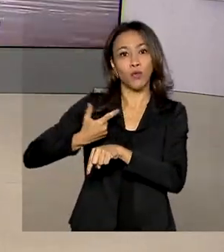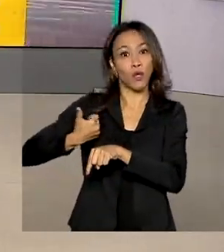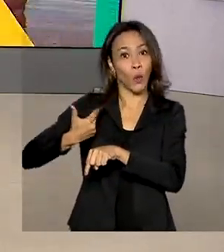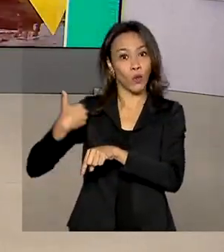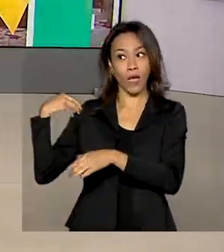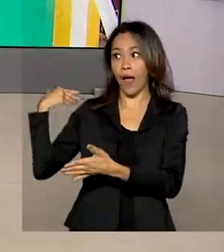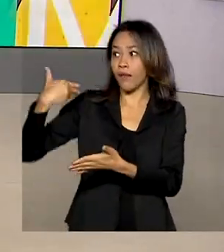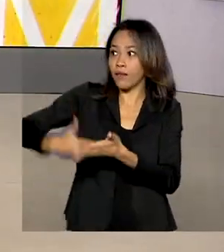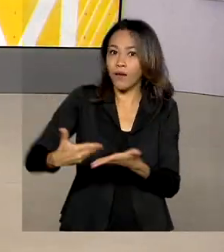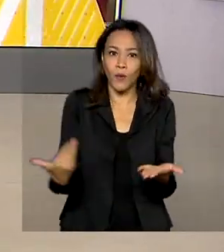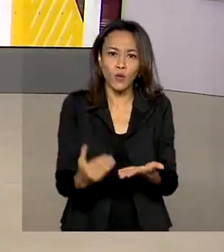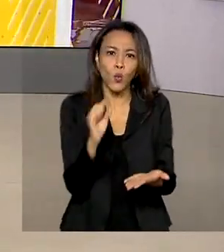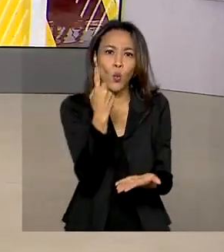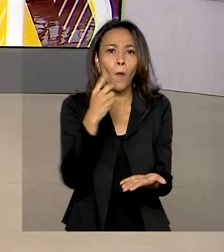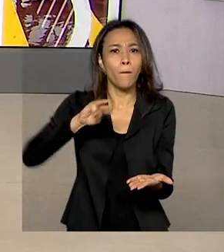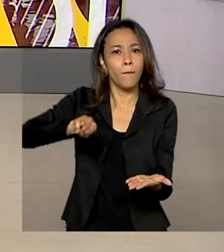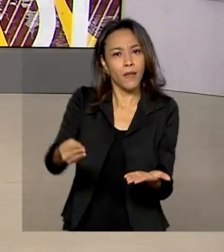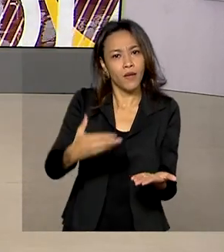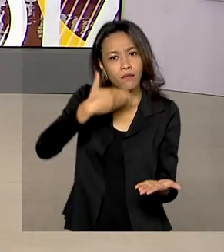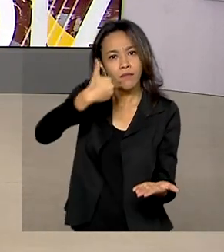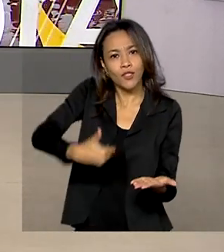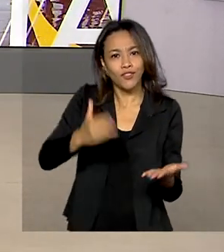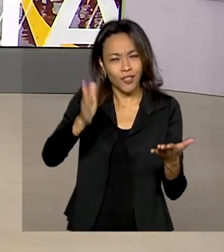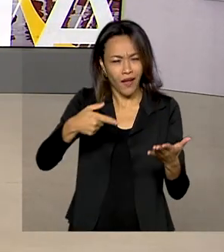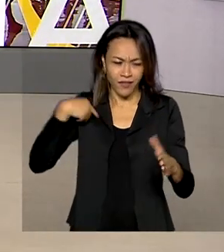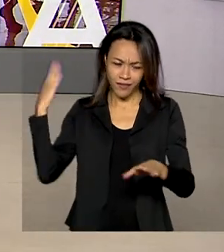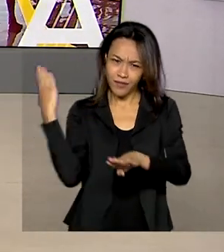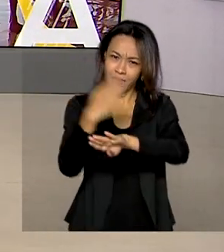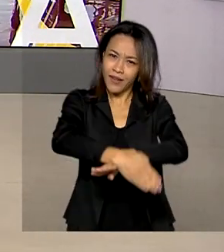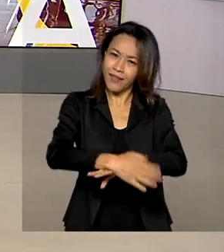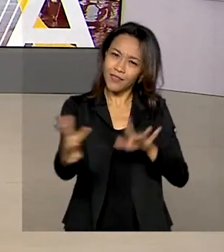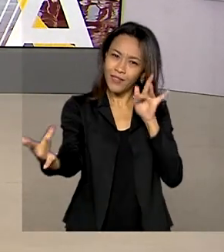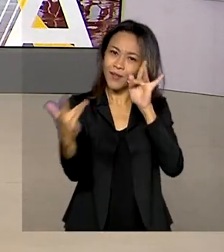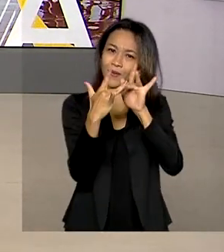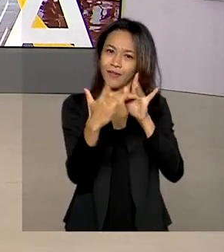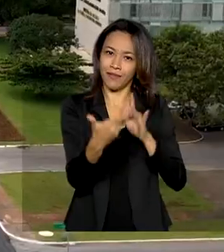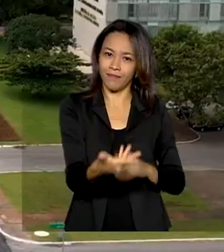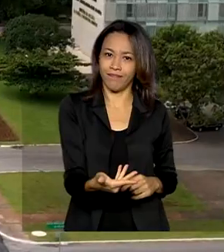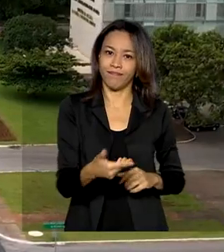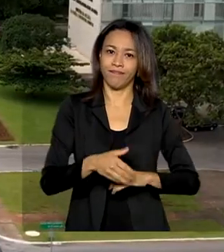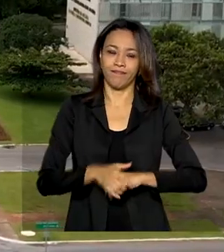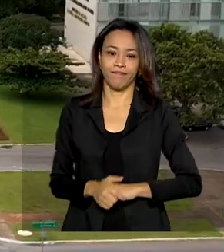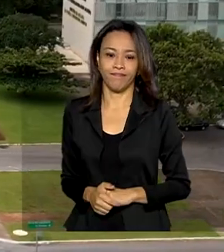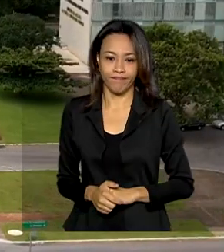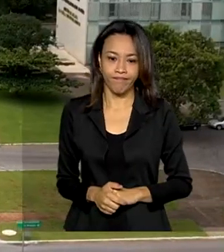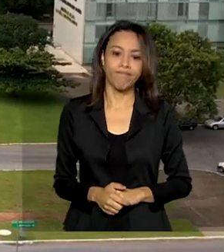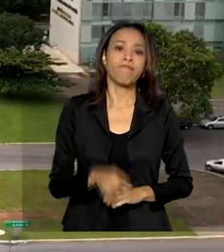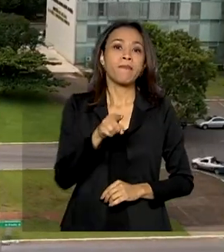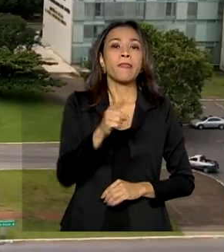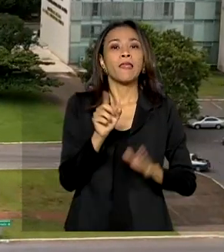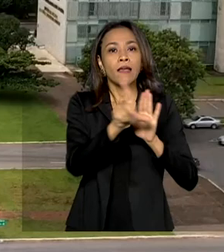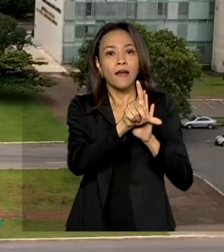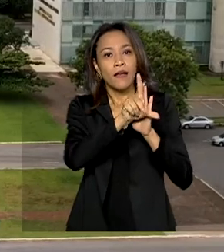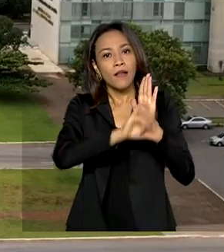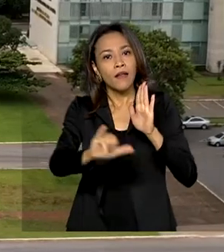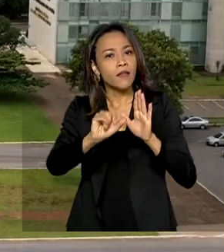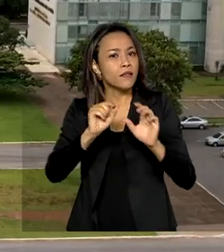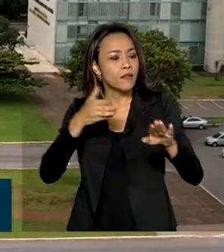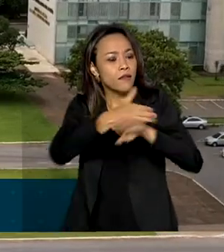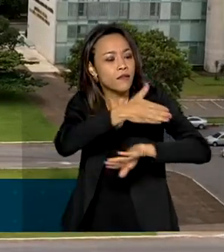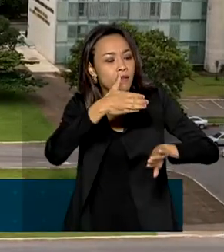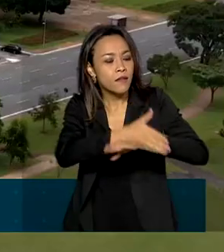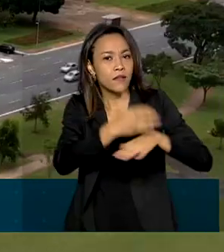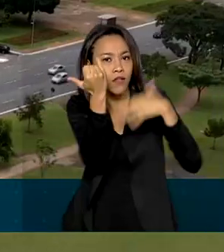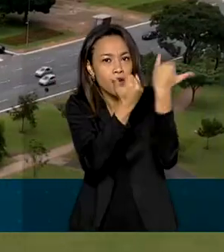solicitações foram feitas. É um canal direto com o poder público. A Lei de Acesso à Informação foi criada em